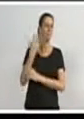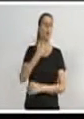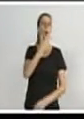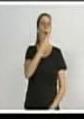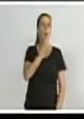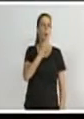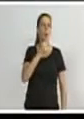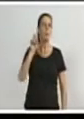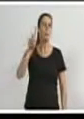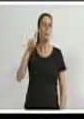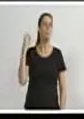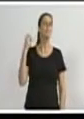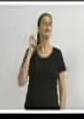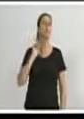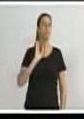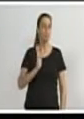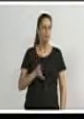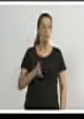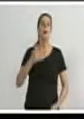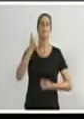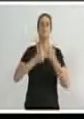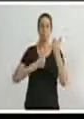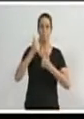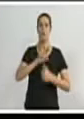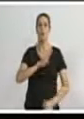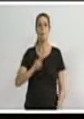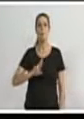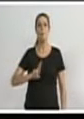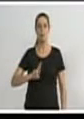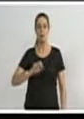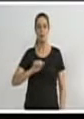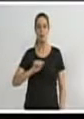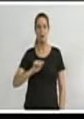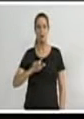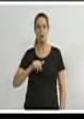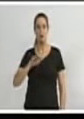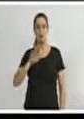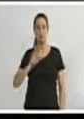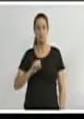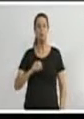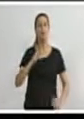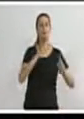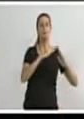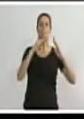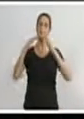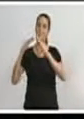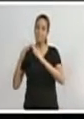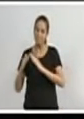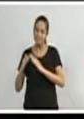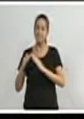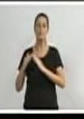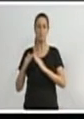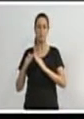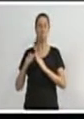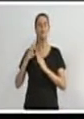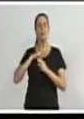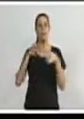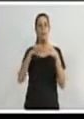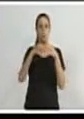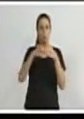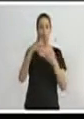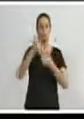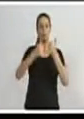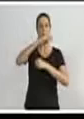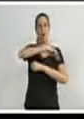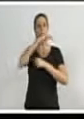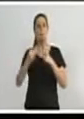ainda era jogador de futebol. Essa equipe Arco-Íris são meus vizinhos lá, vizinhos do Notiamento Primavera, lá no Notiamento Arco-Íris. E esse grupo está sempre